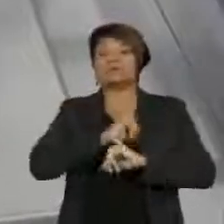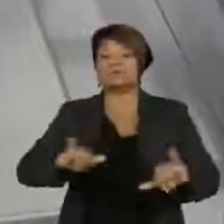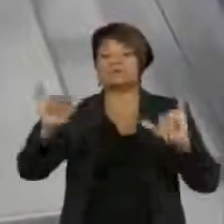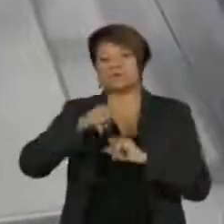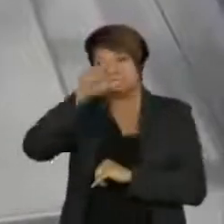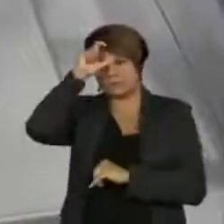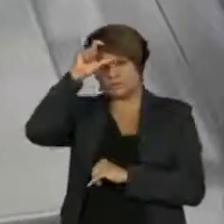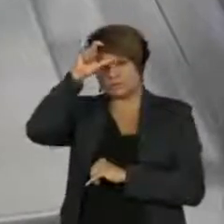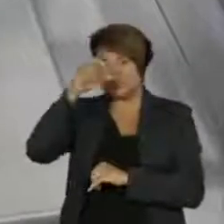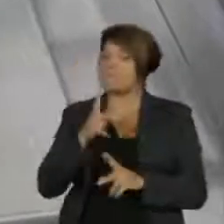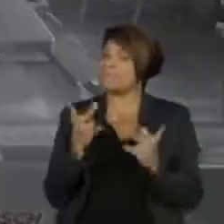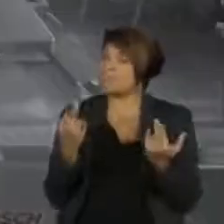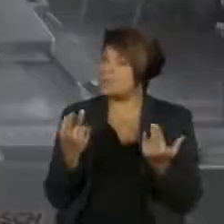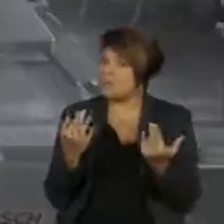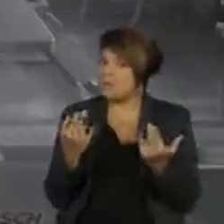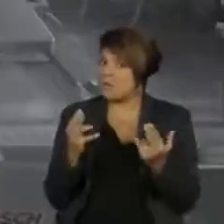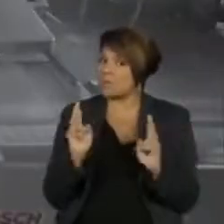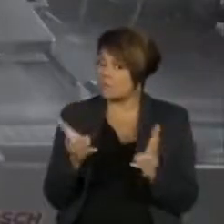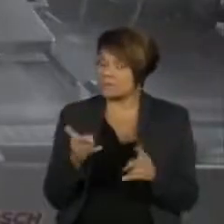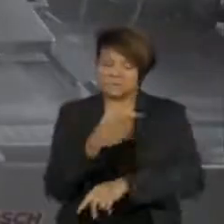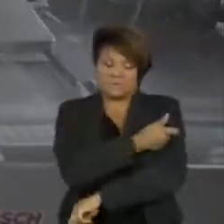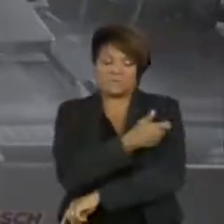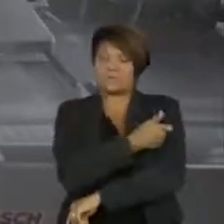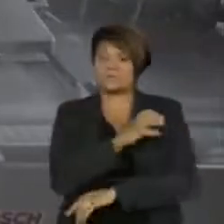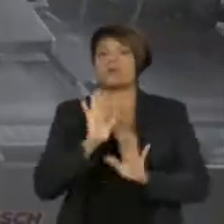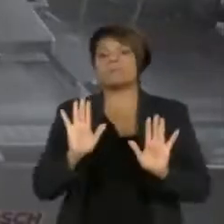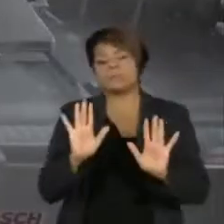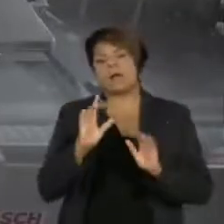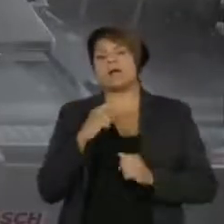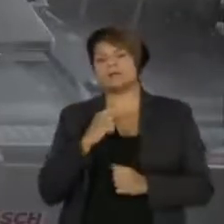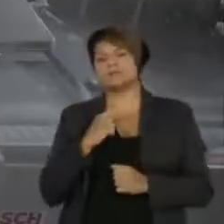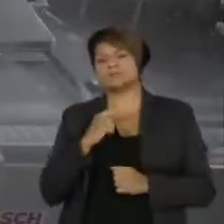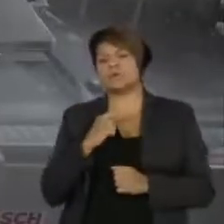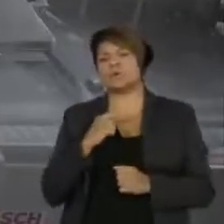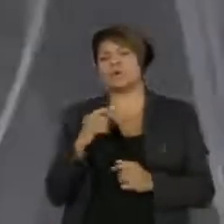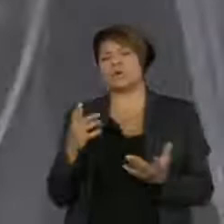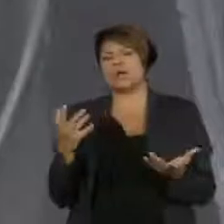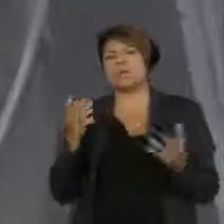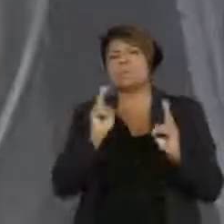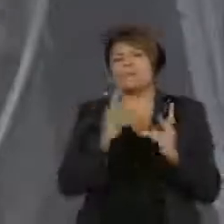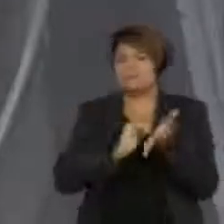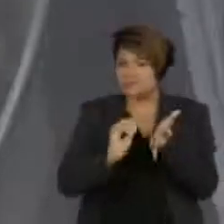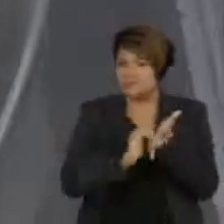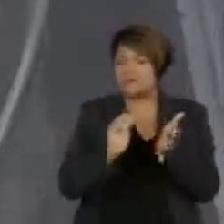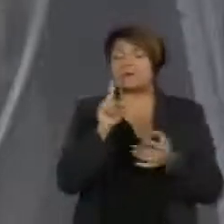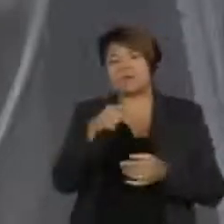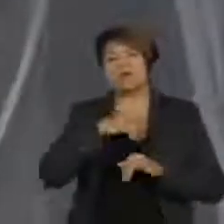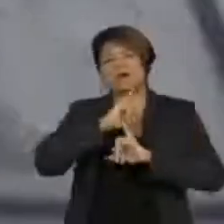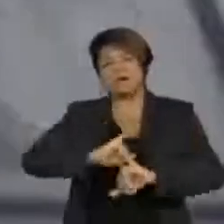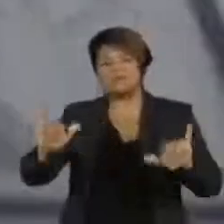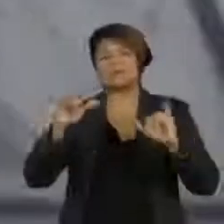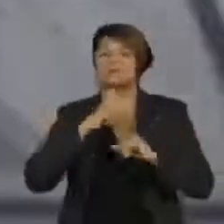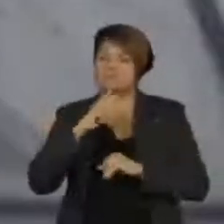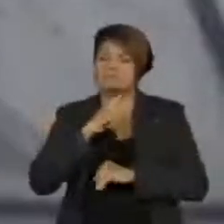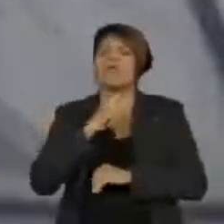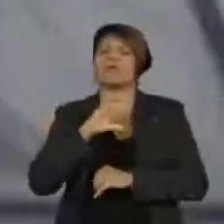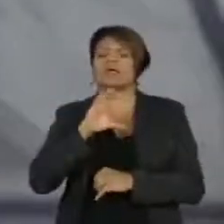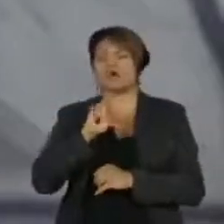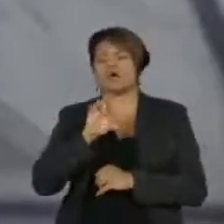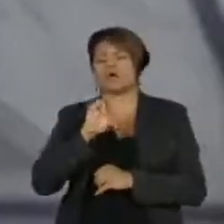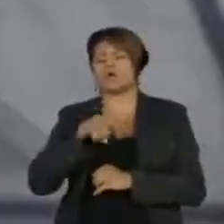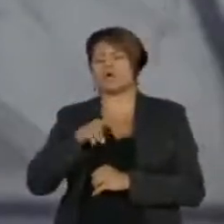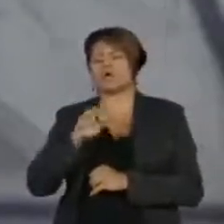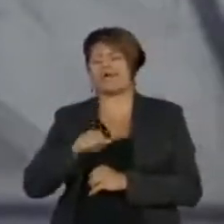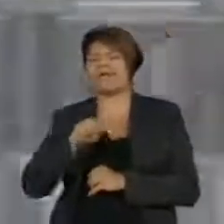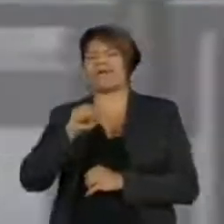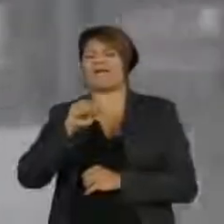com a mesma vacina. Mesmo assim, Gorenstein acredita que a Coronavac tem os requisitos para ser aprovada